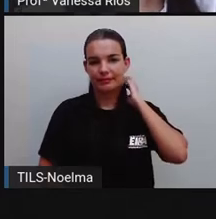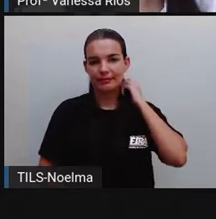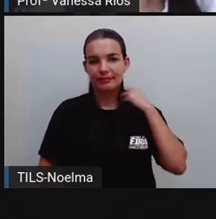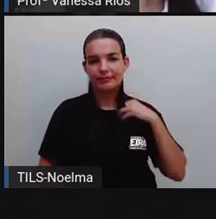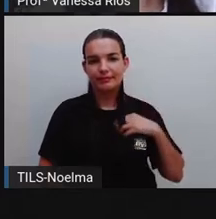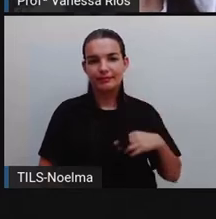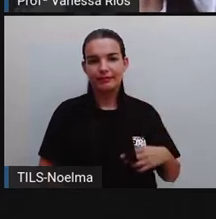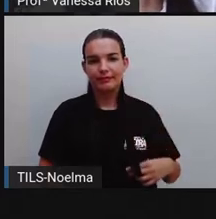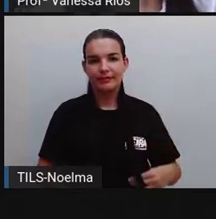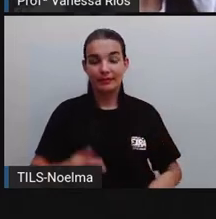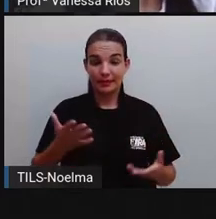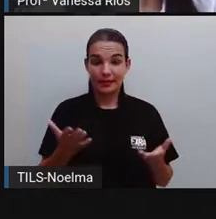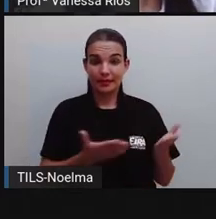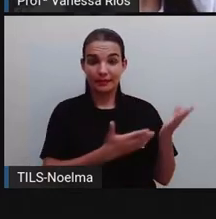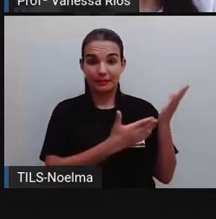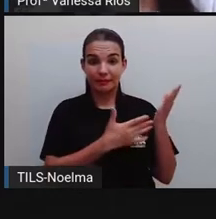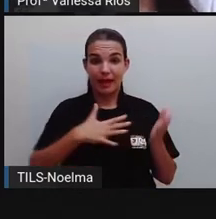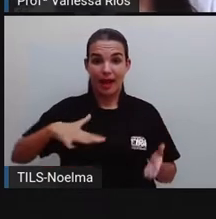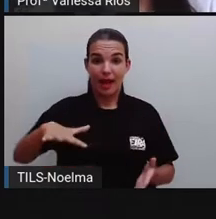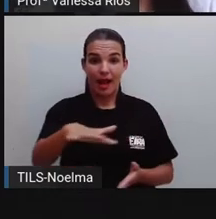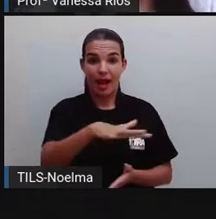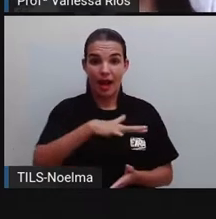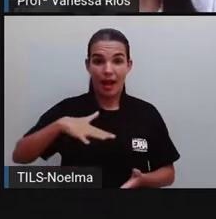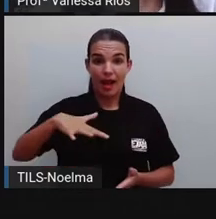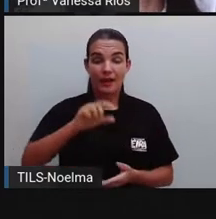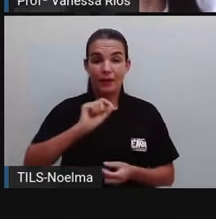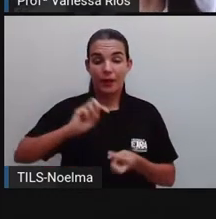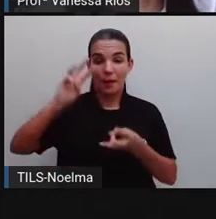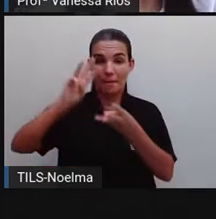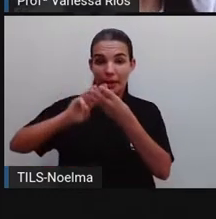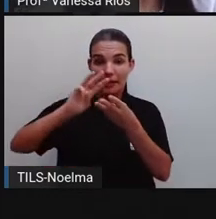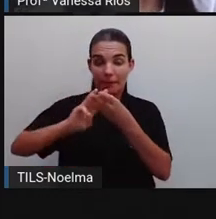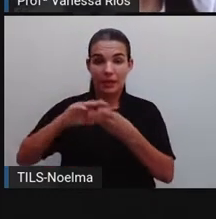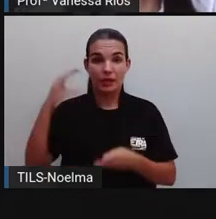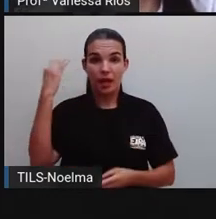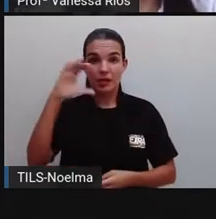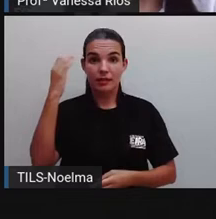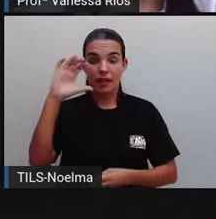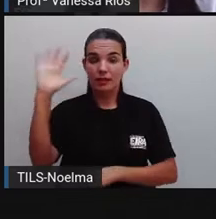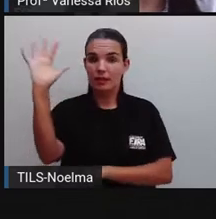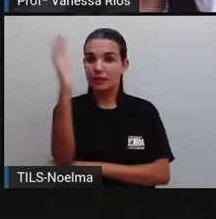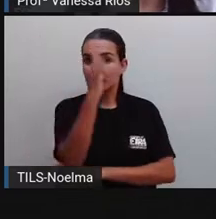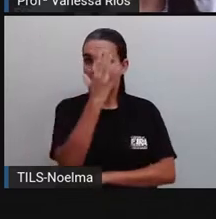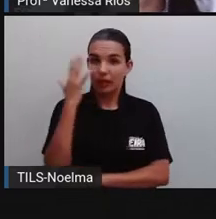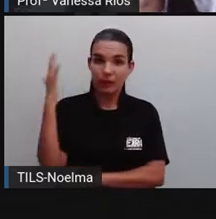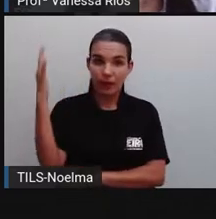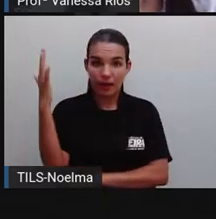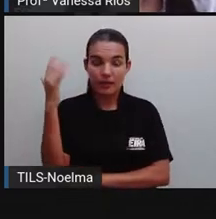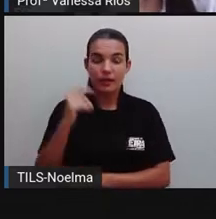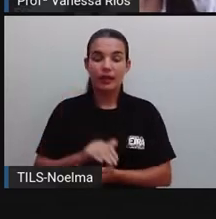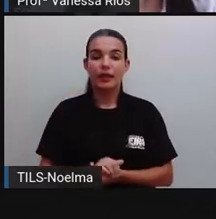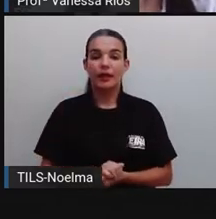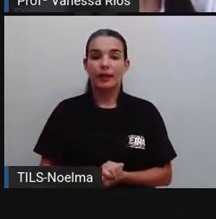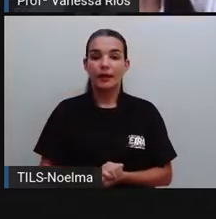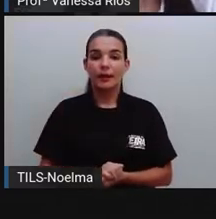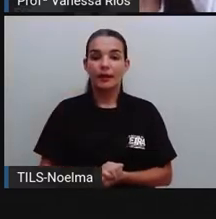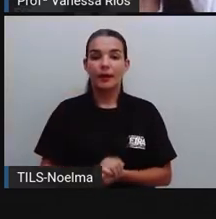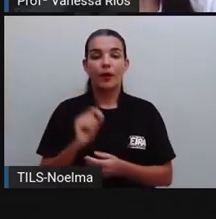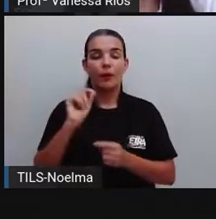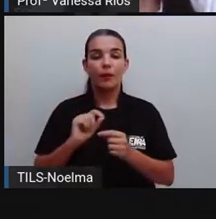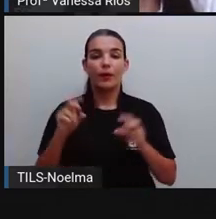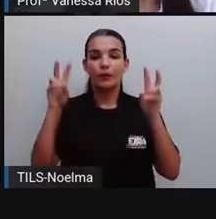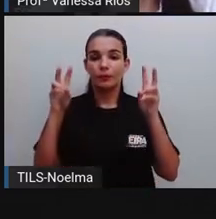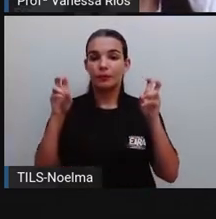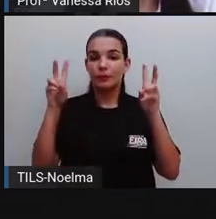Olhem só turma, nossa aula agora é de matemática e ciências naturais e nós